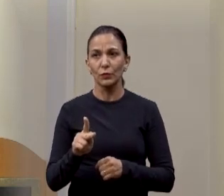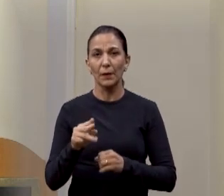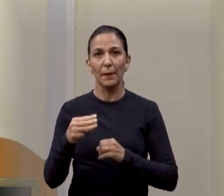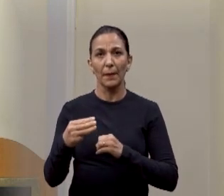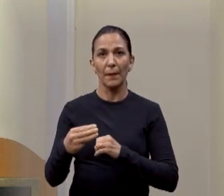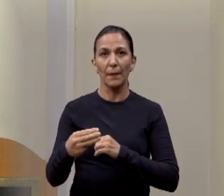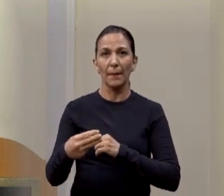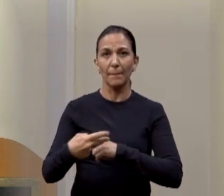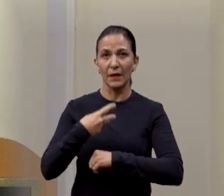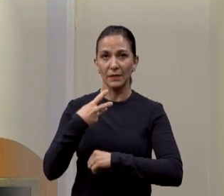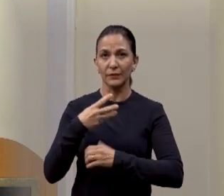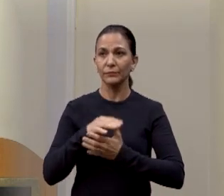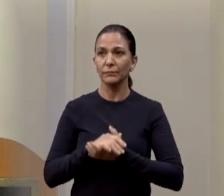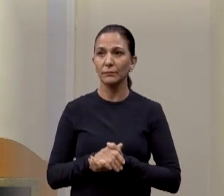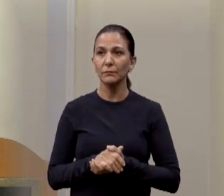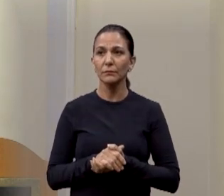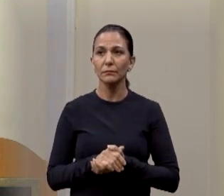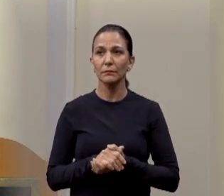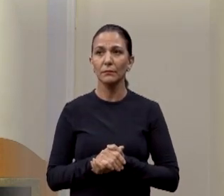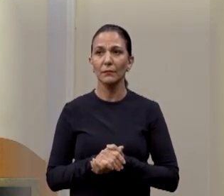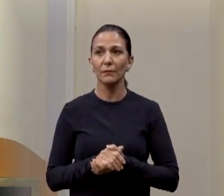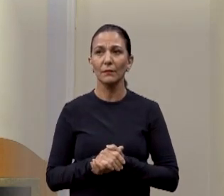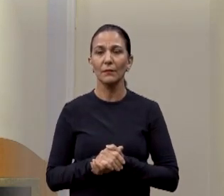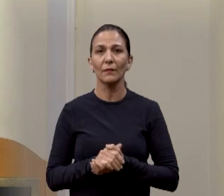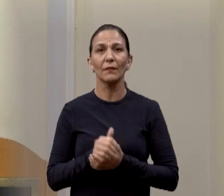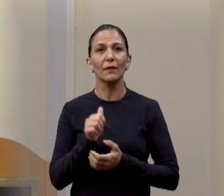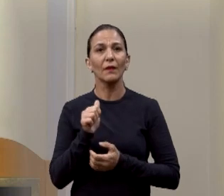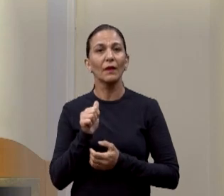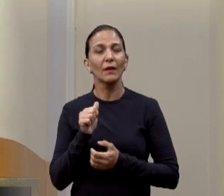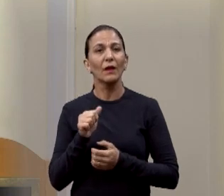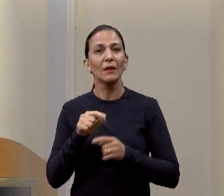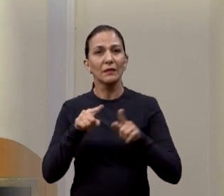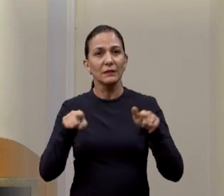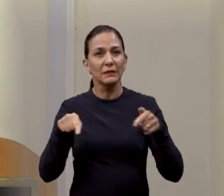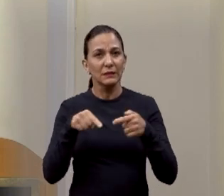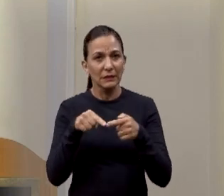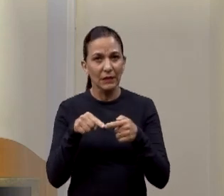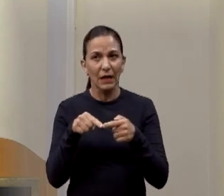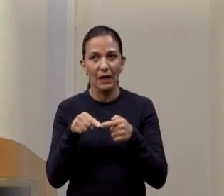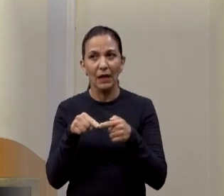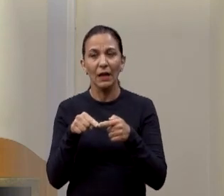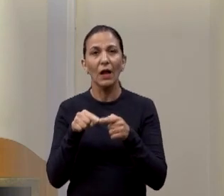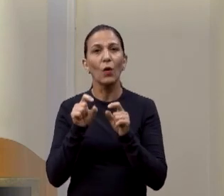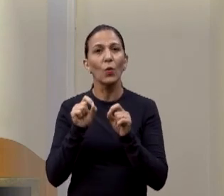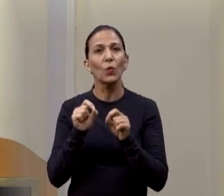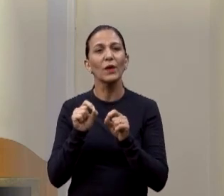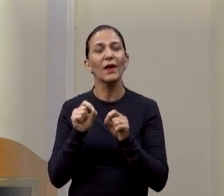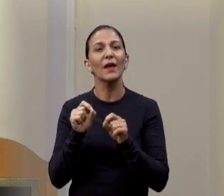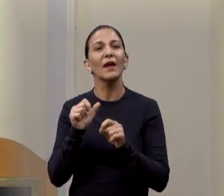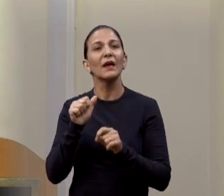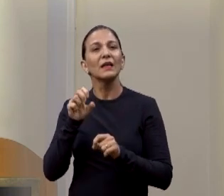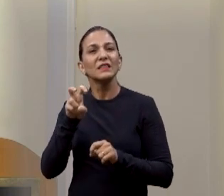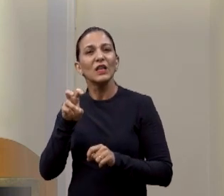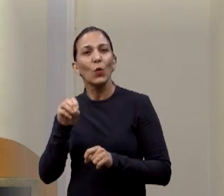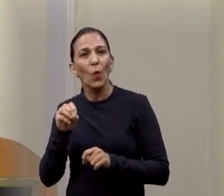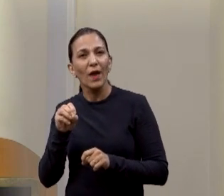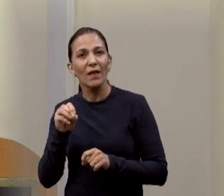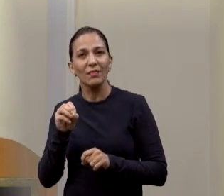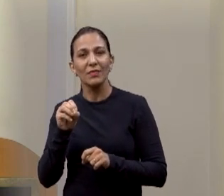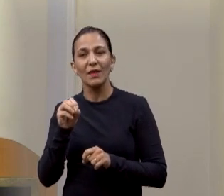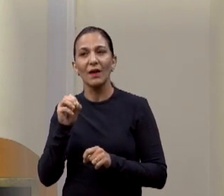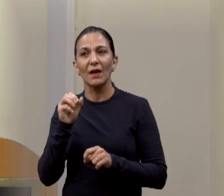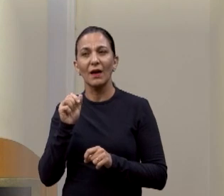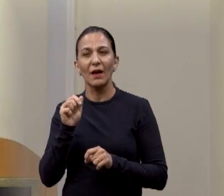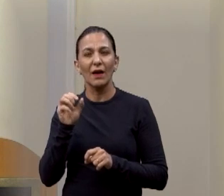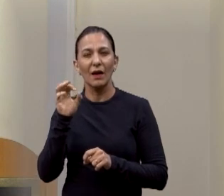mensagem, sensação térmica dentro da sala de aula de mais de 50 graus, ar irrespirável,